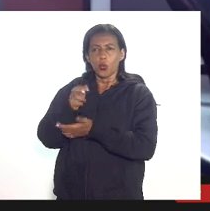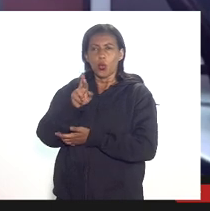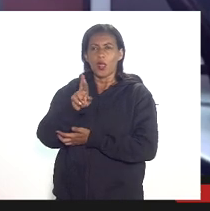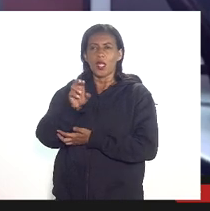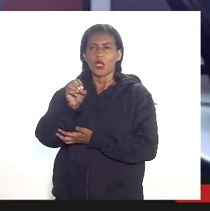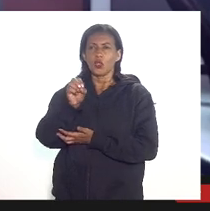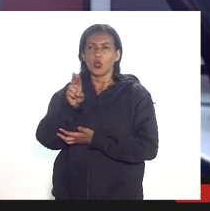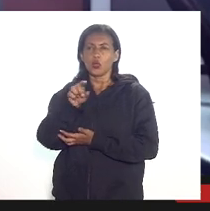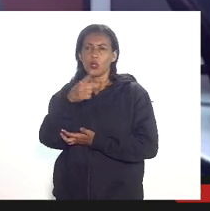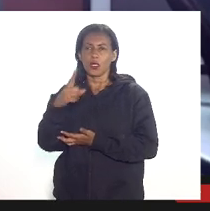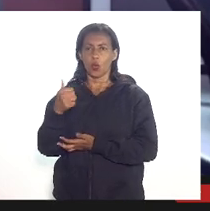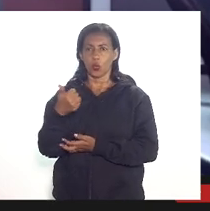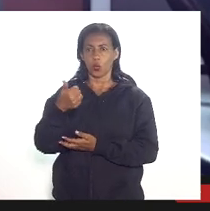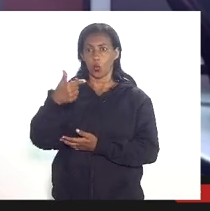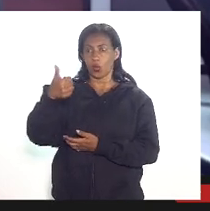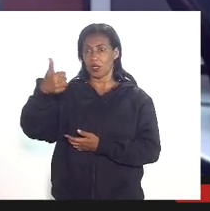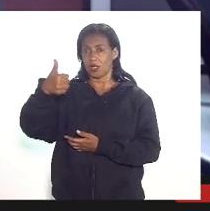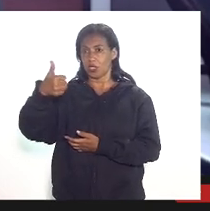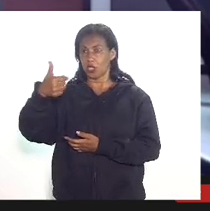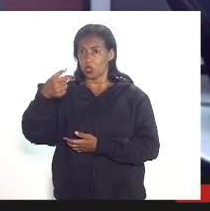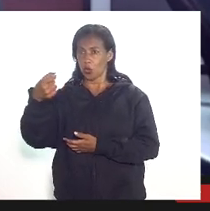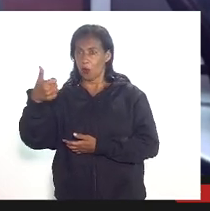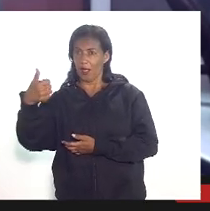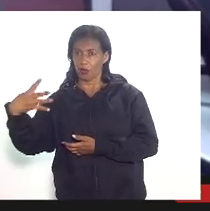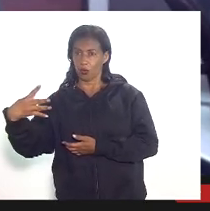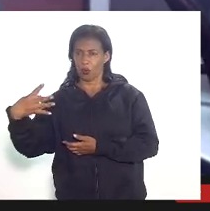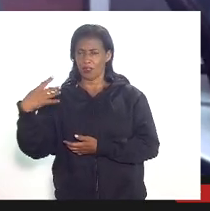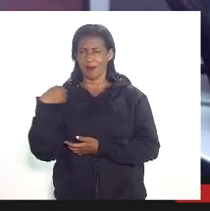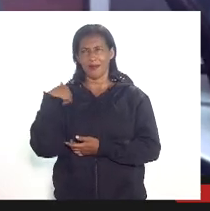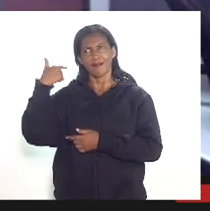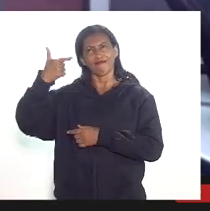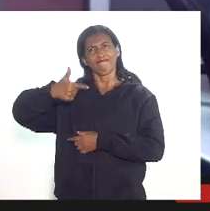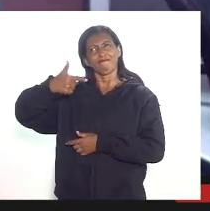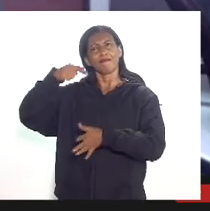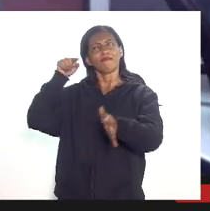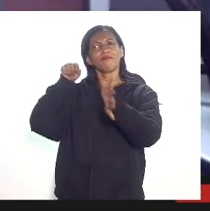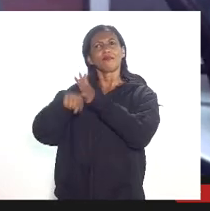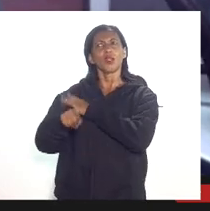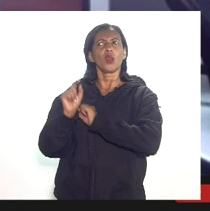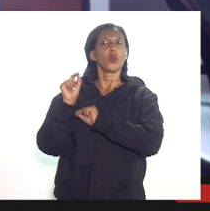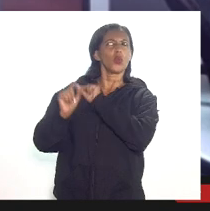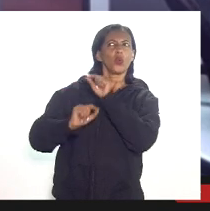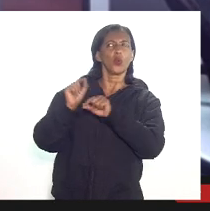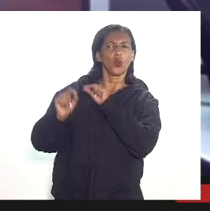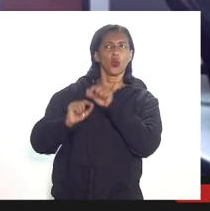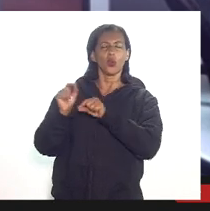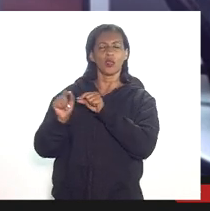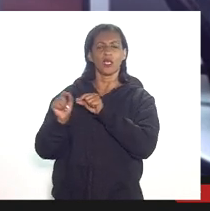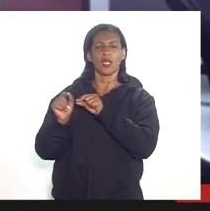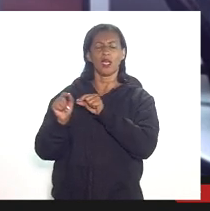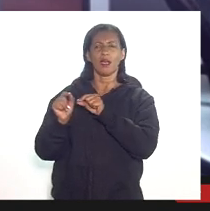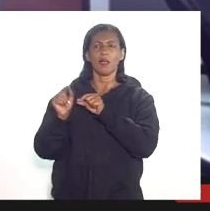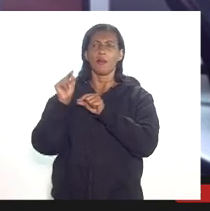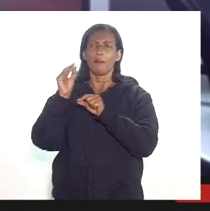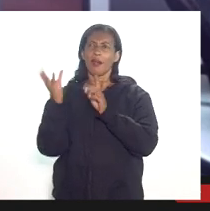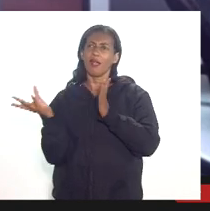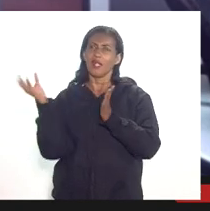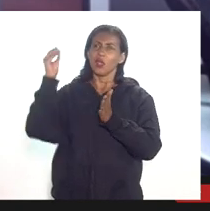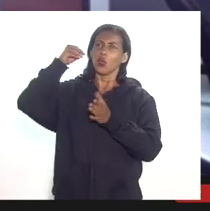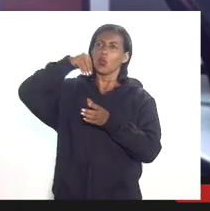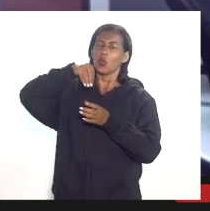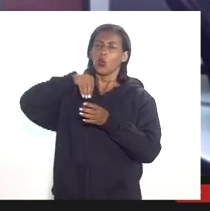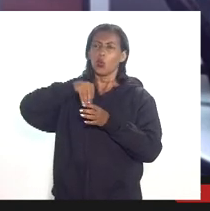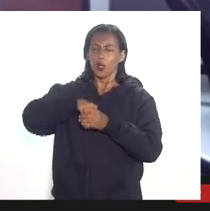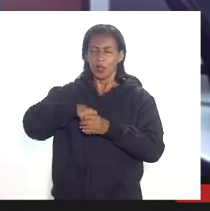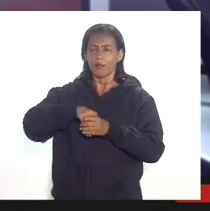12 de 14 então minha segunda pergunta é qual foi a fundamentação da NP para incluir a possibilidade de dedução do